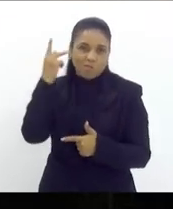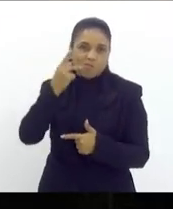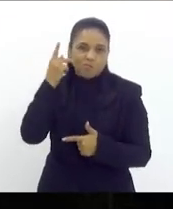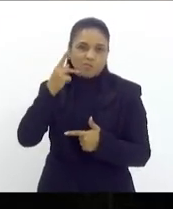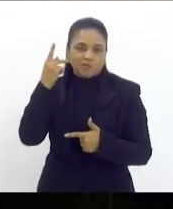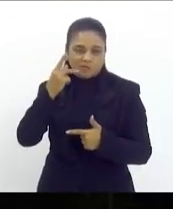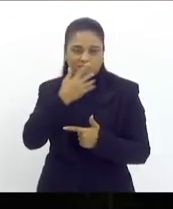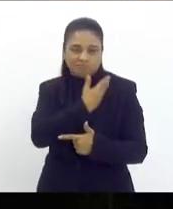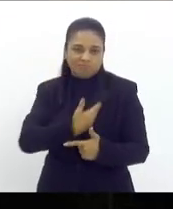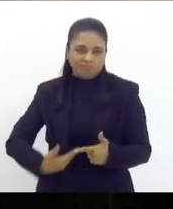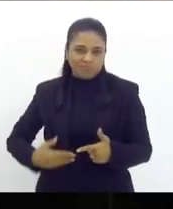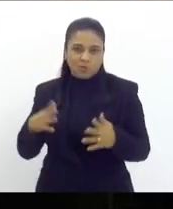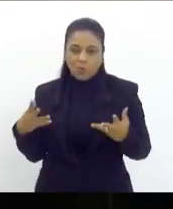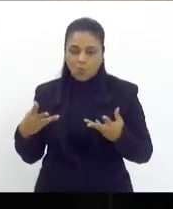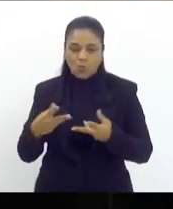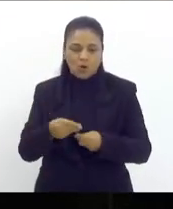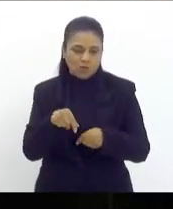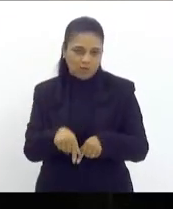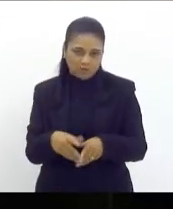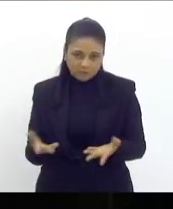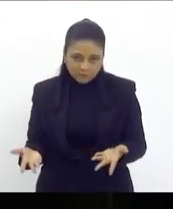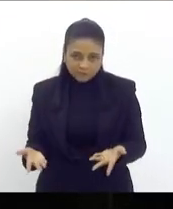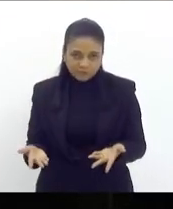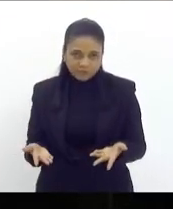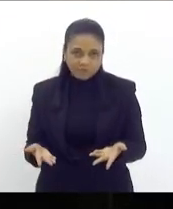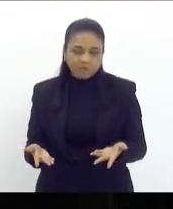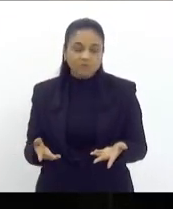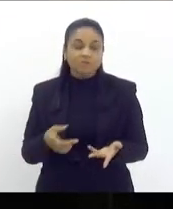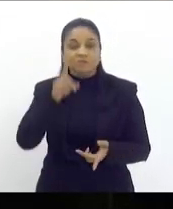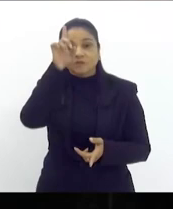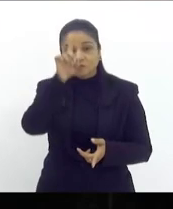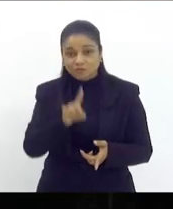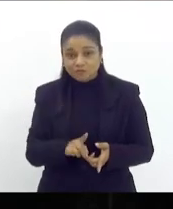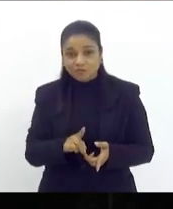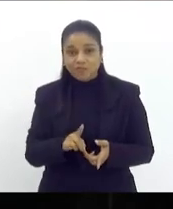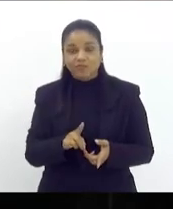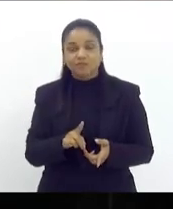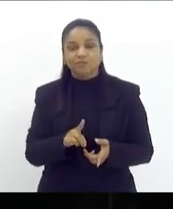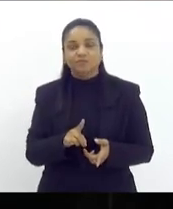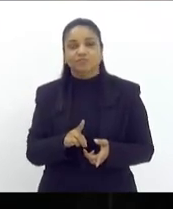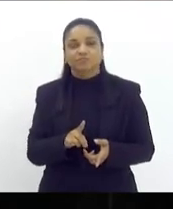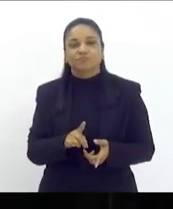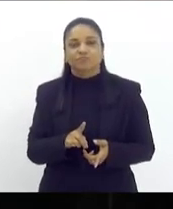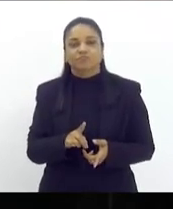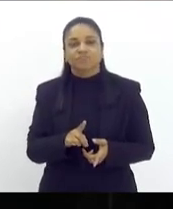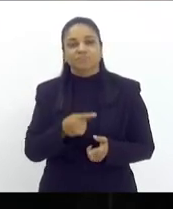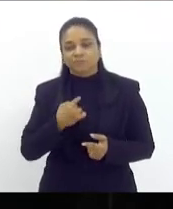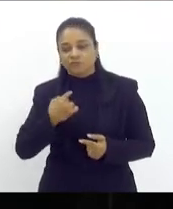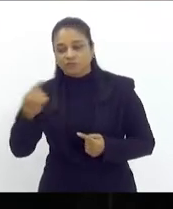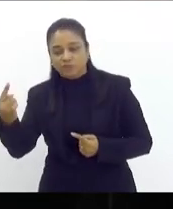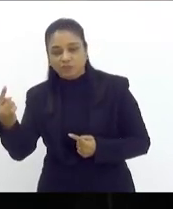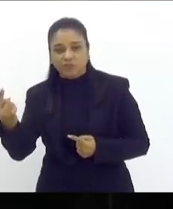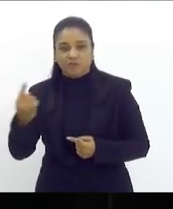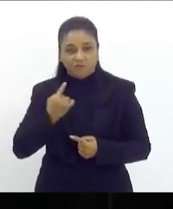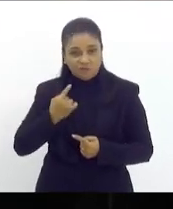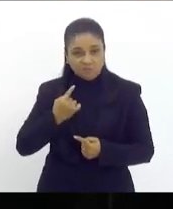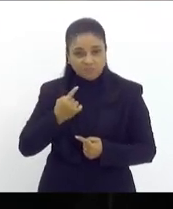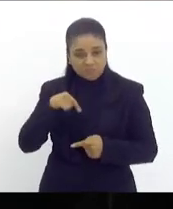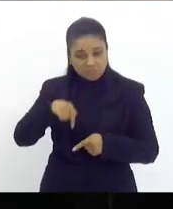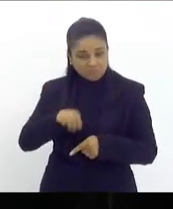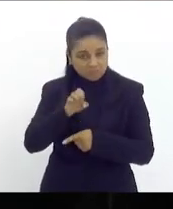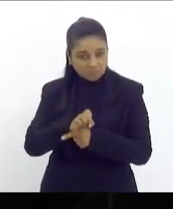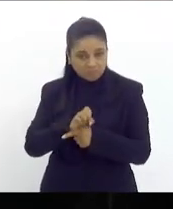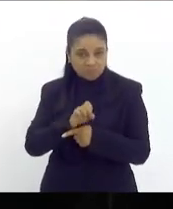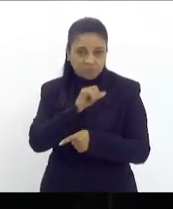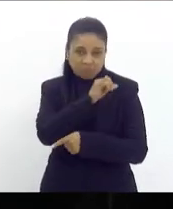qualidade por isso até o direito de ir e vir nesse estado já deixou de ser